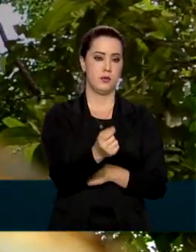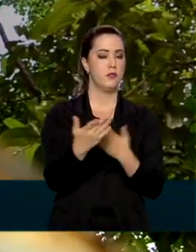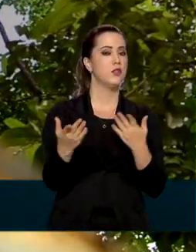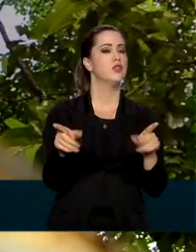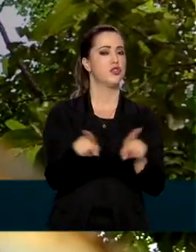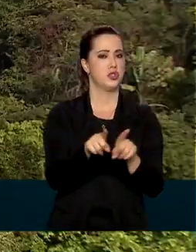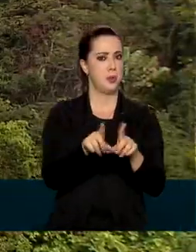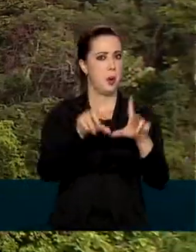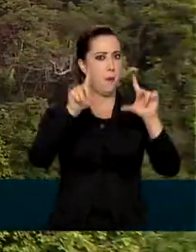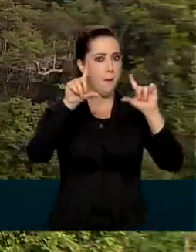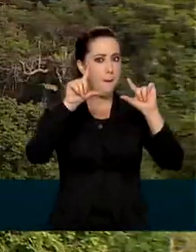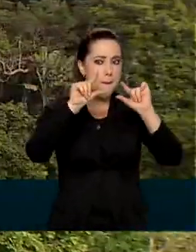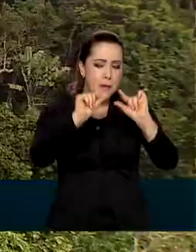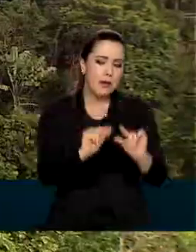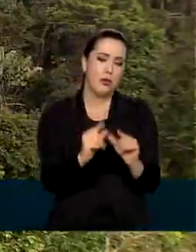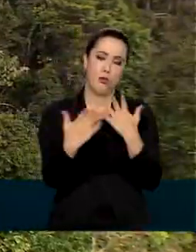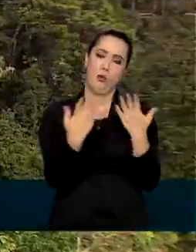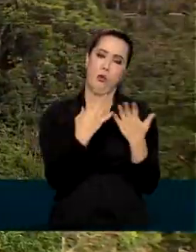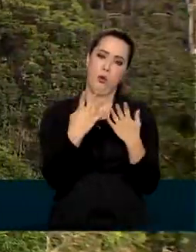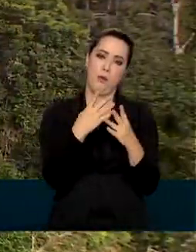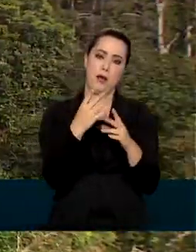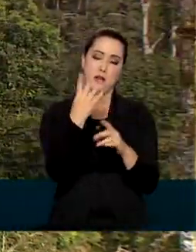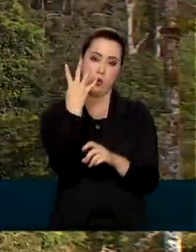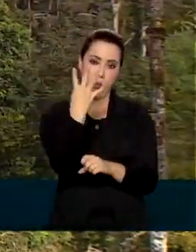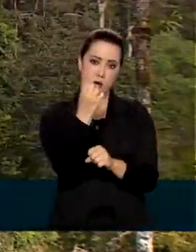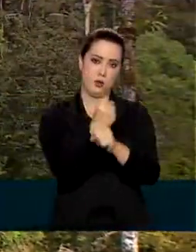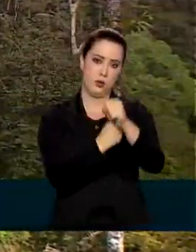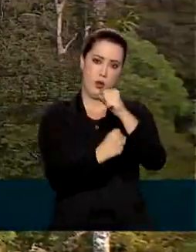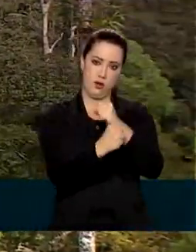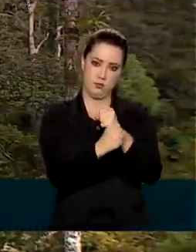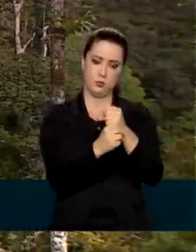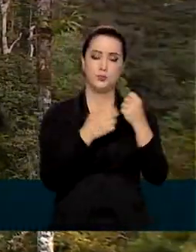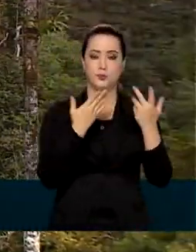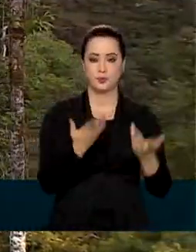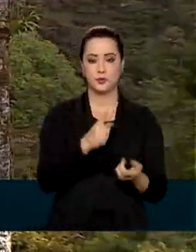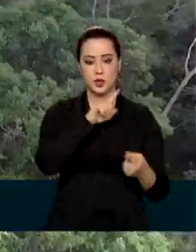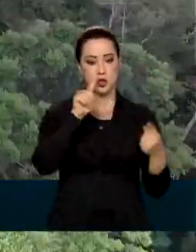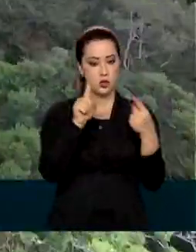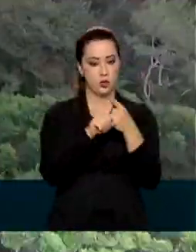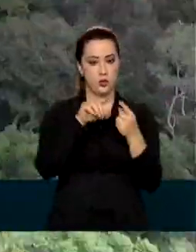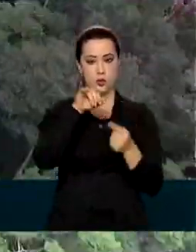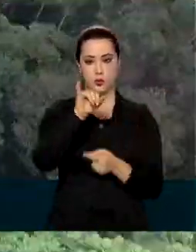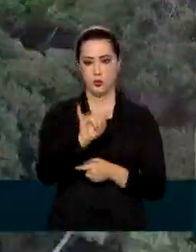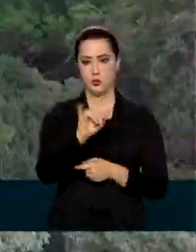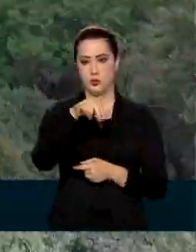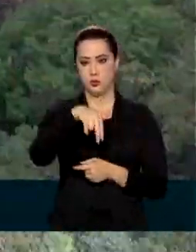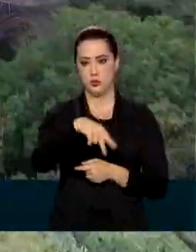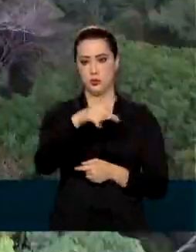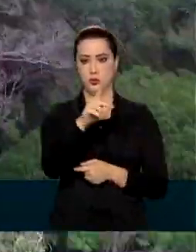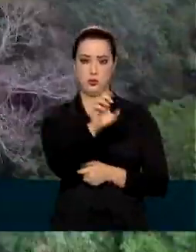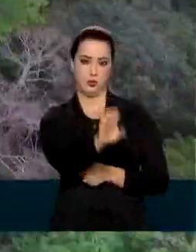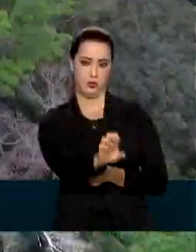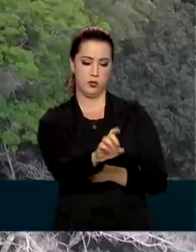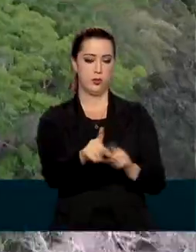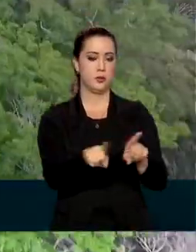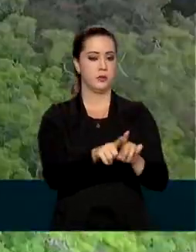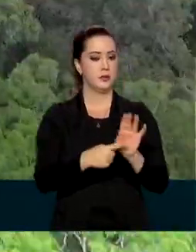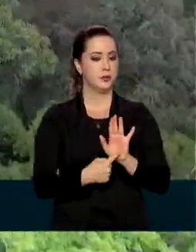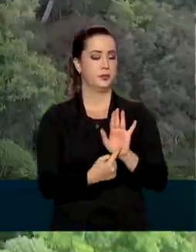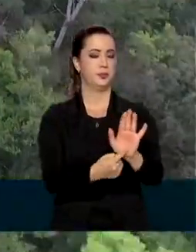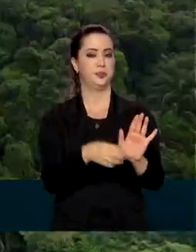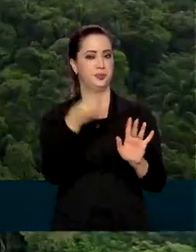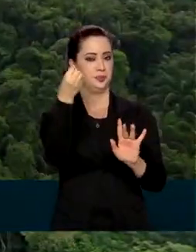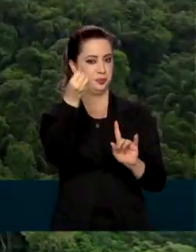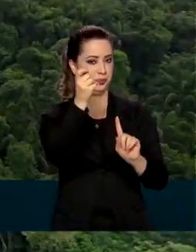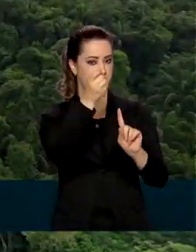em quatro anos. Os dados são do Instituto Nacional de Pesquisas Espaciais, o INPE, que também mostram que nos últimos seis